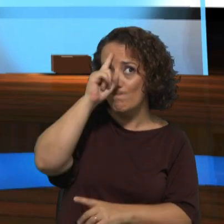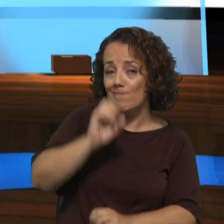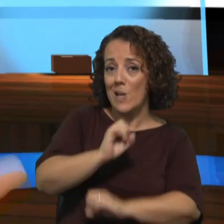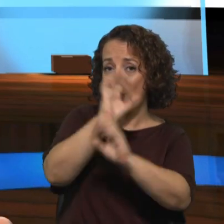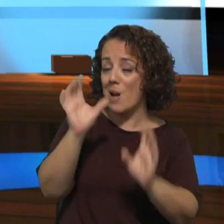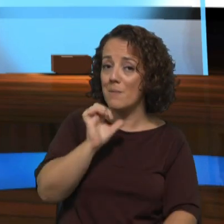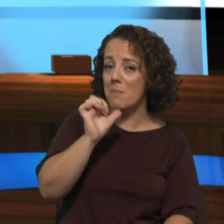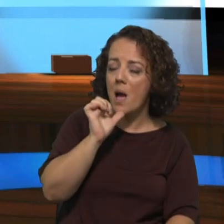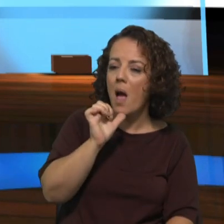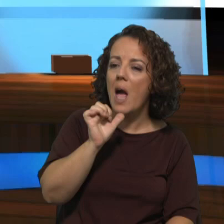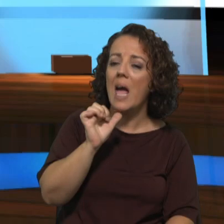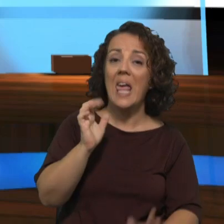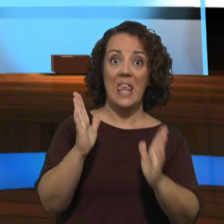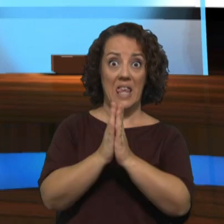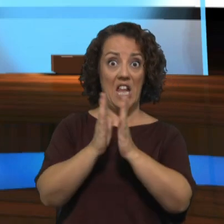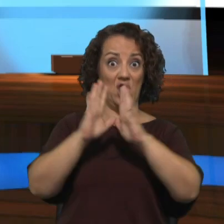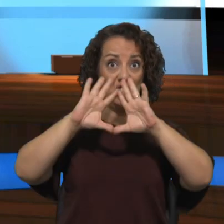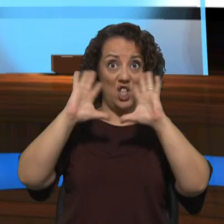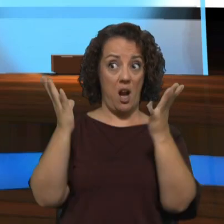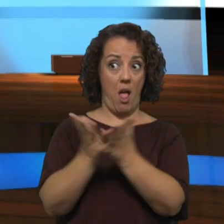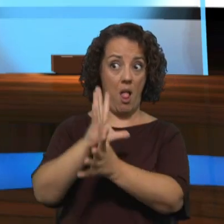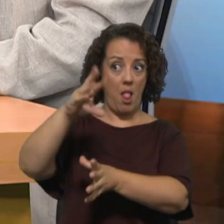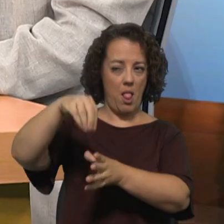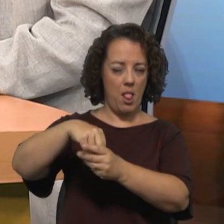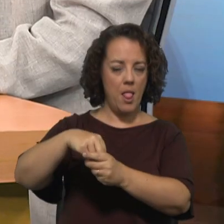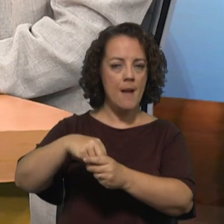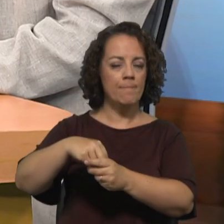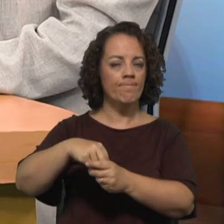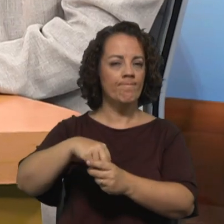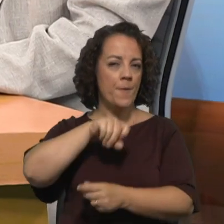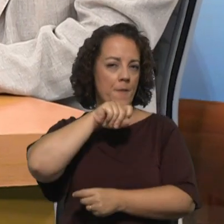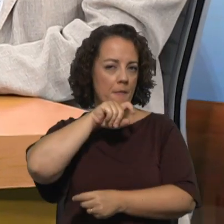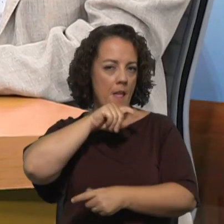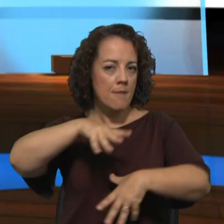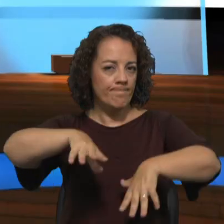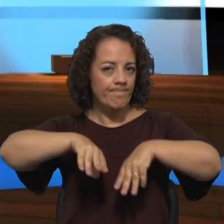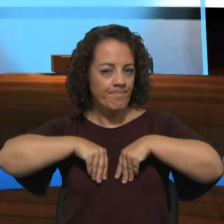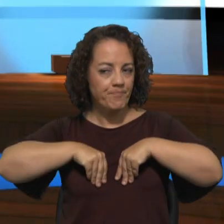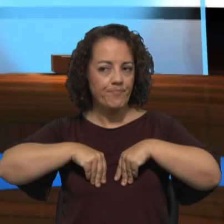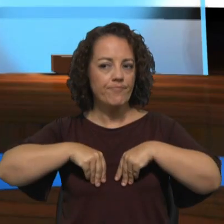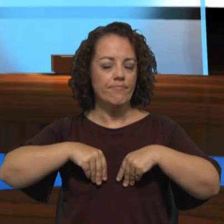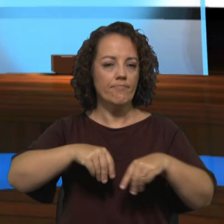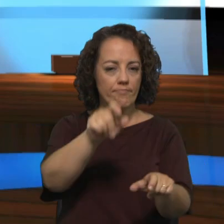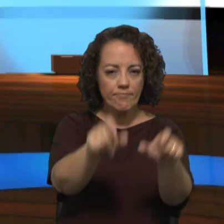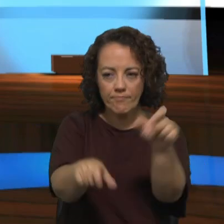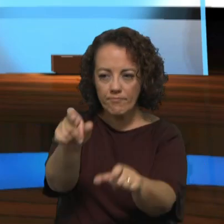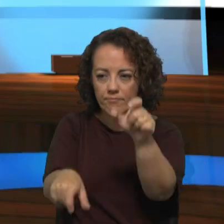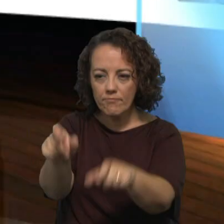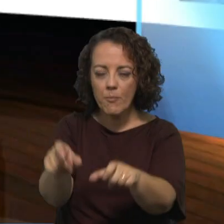naqueles que a compõem, capacidade para integrar estas tensões, estas tendências, gerir estas diferenças,